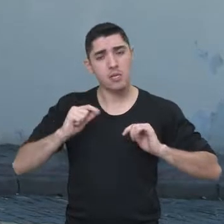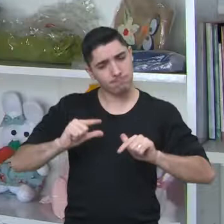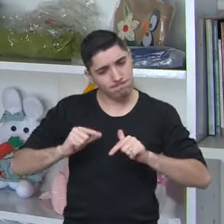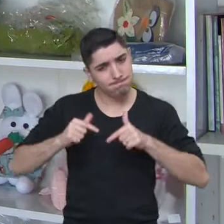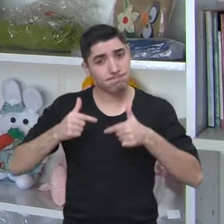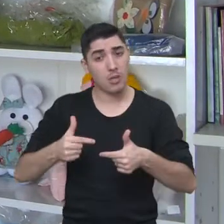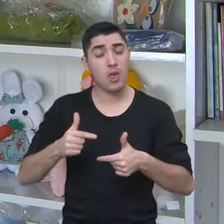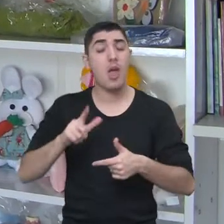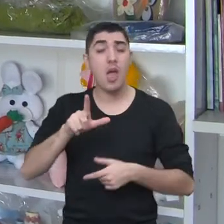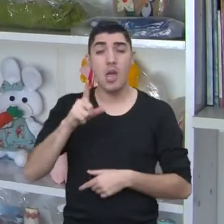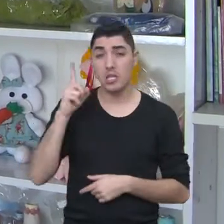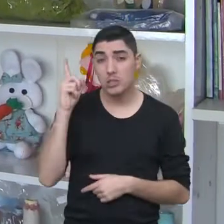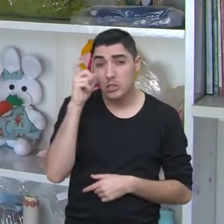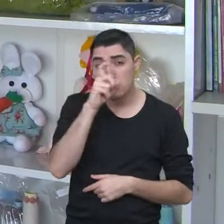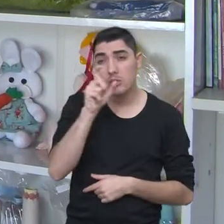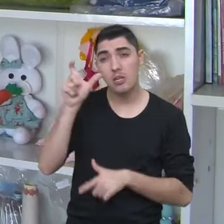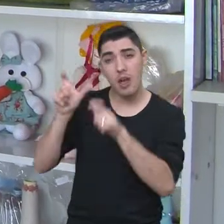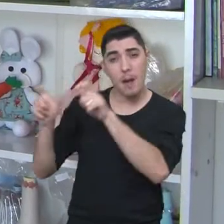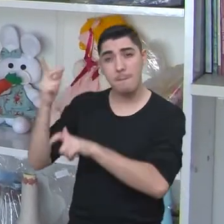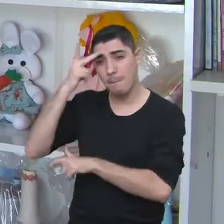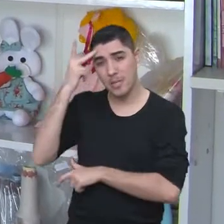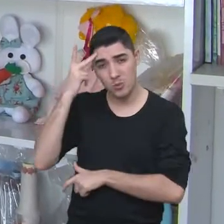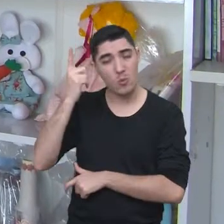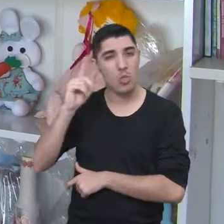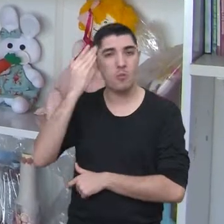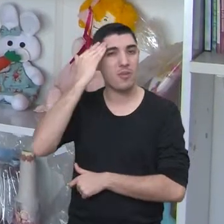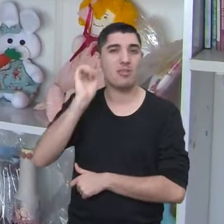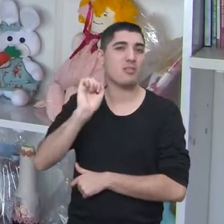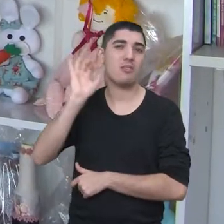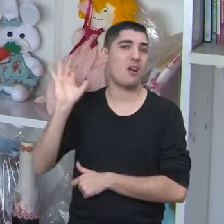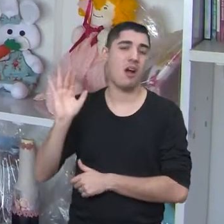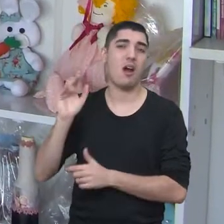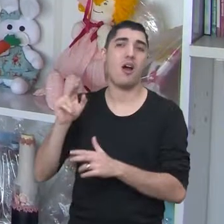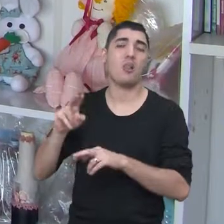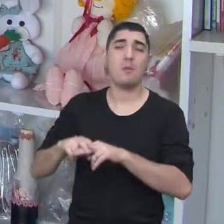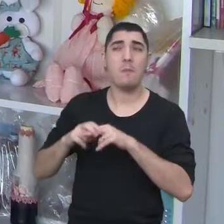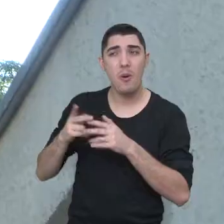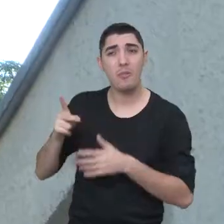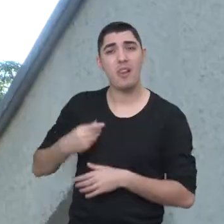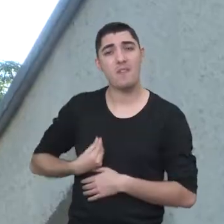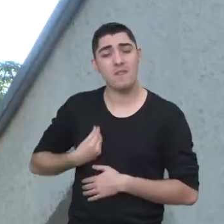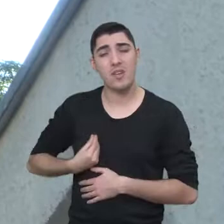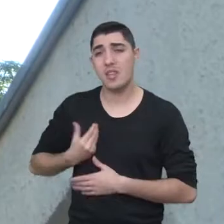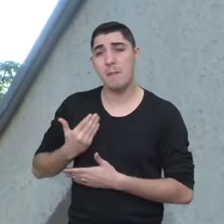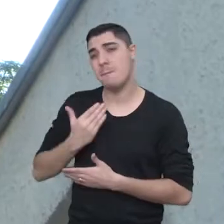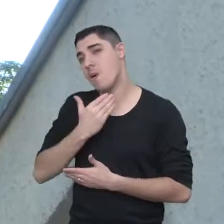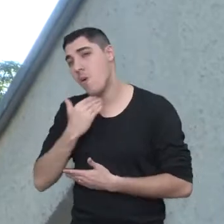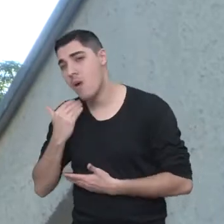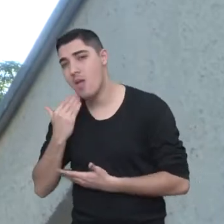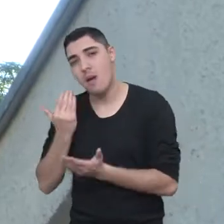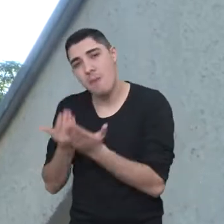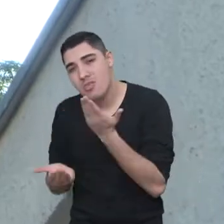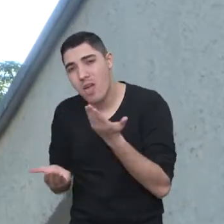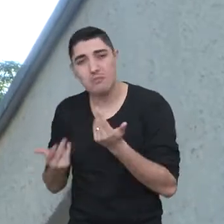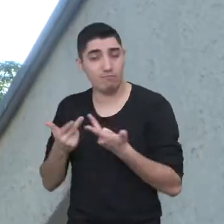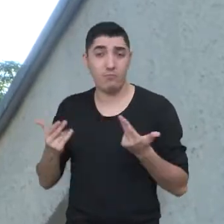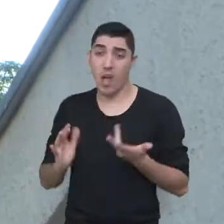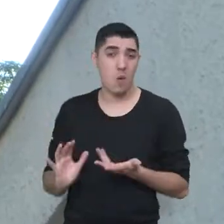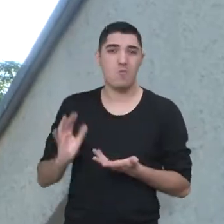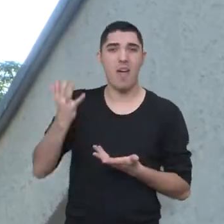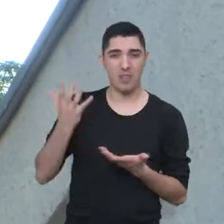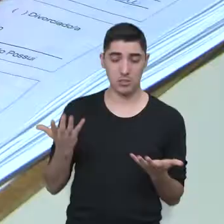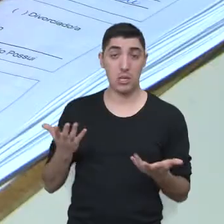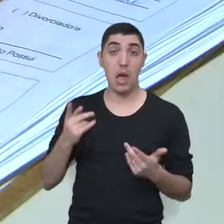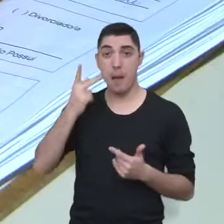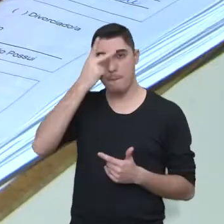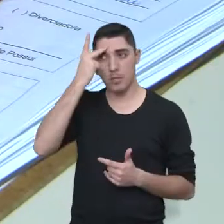maioria entender as perdas. Então, assim, ter um espaço onde a pessoa possa vir